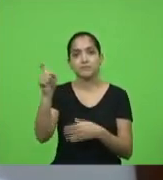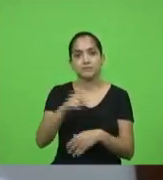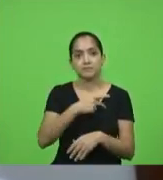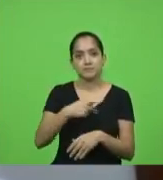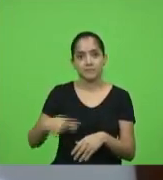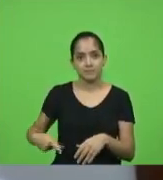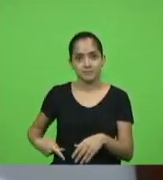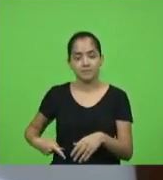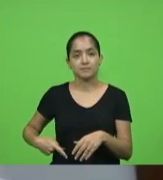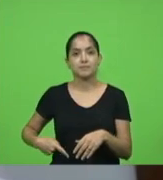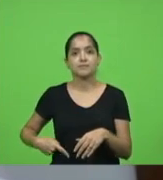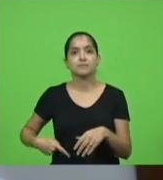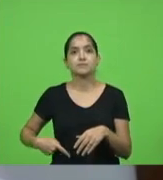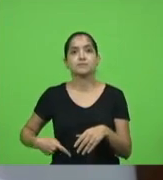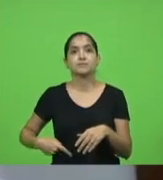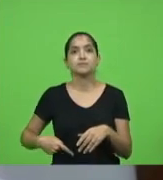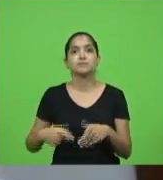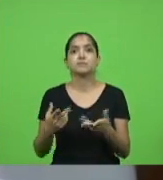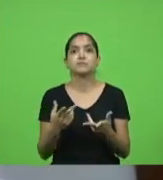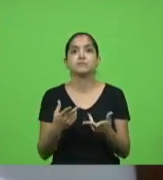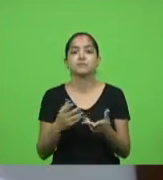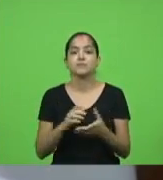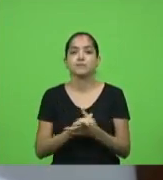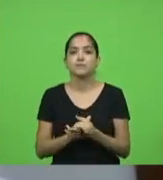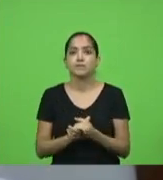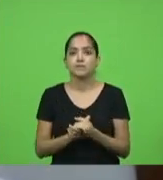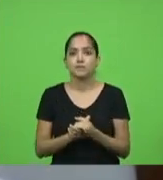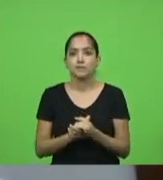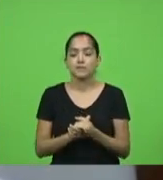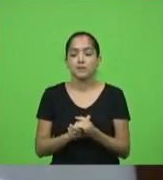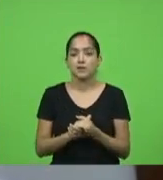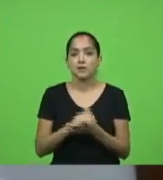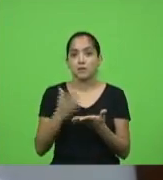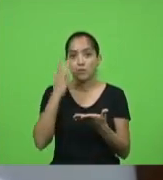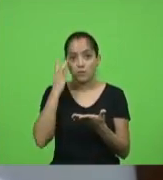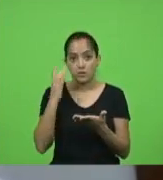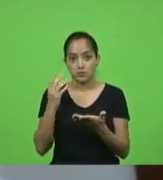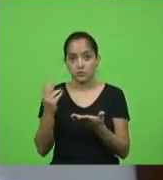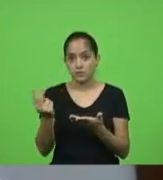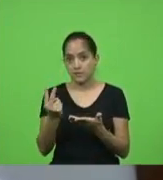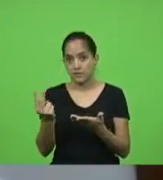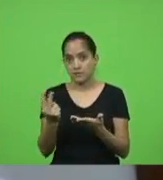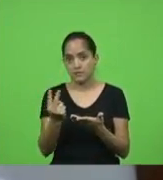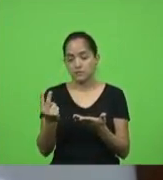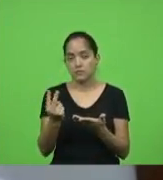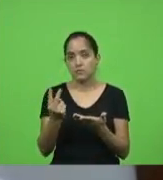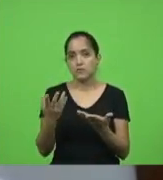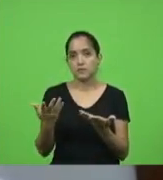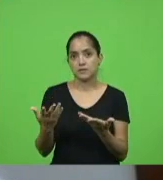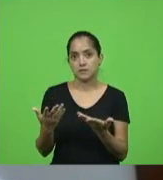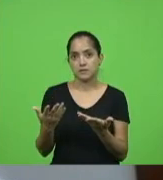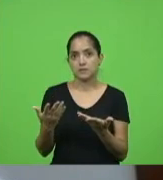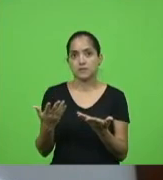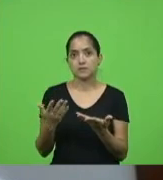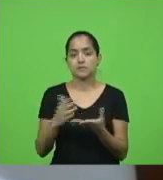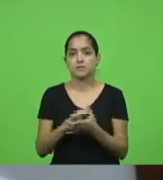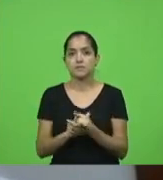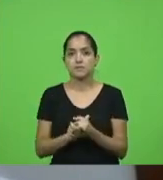associação comercial a Cristiane Ruth eu acho que elas vão acabar se sentindo